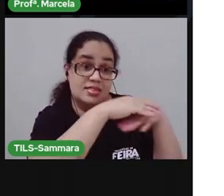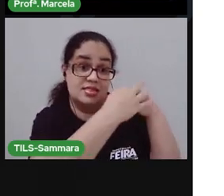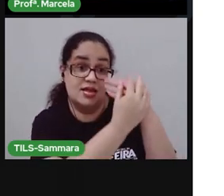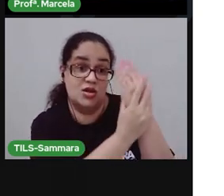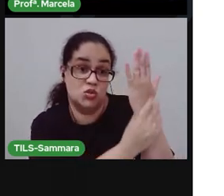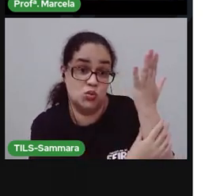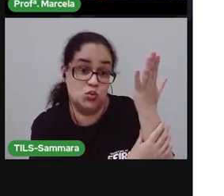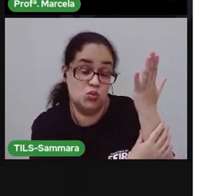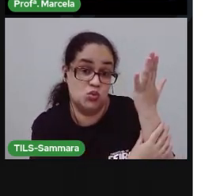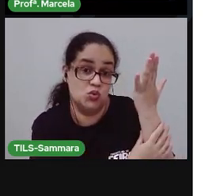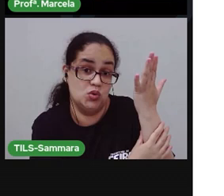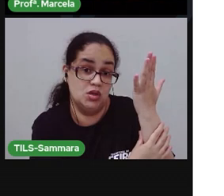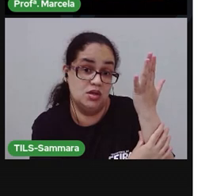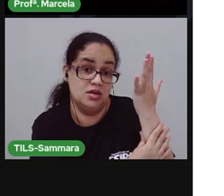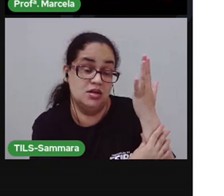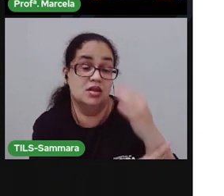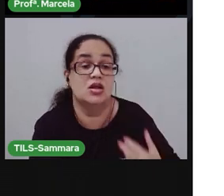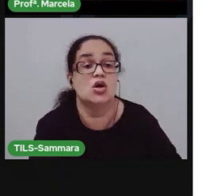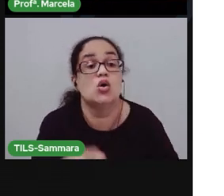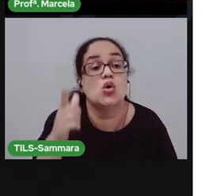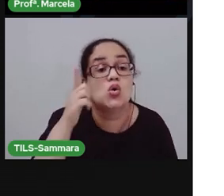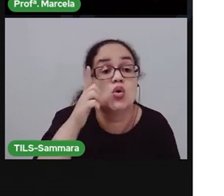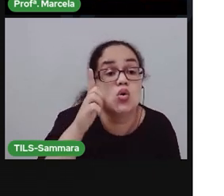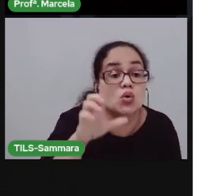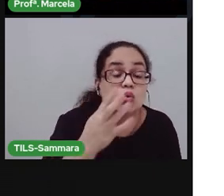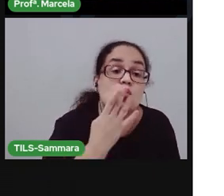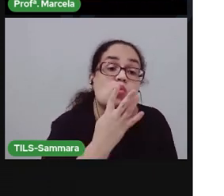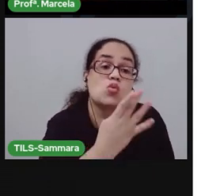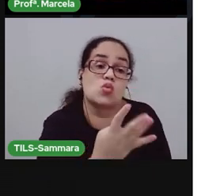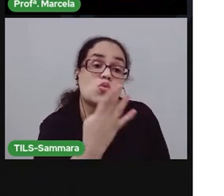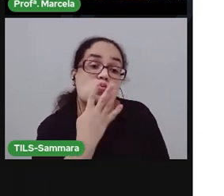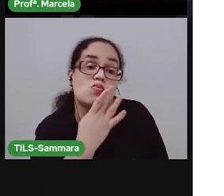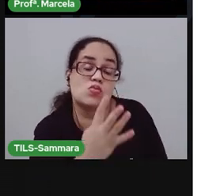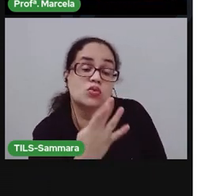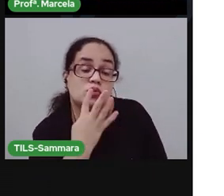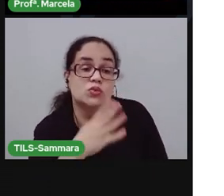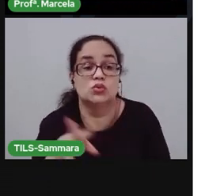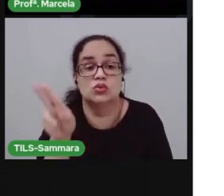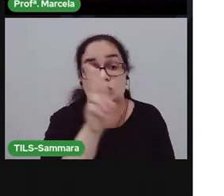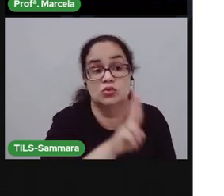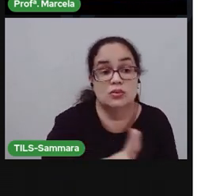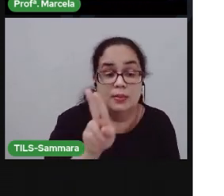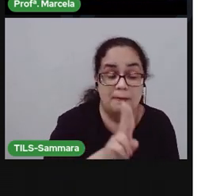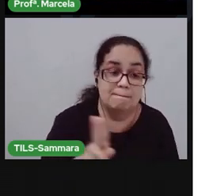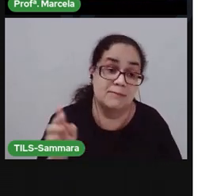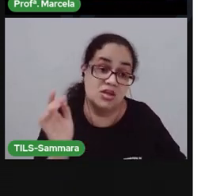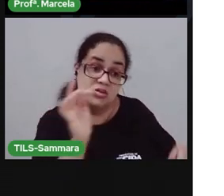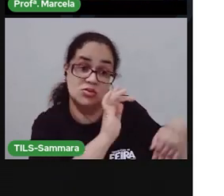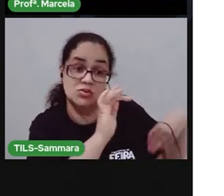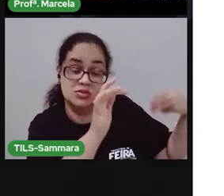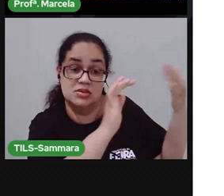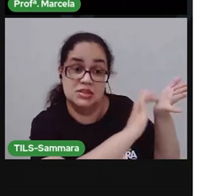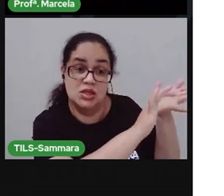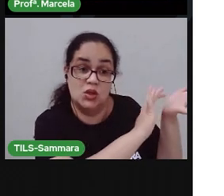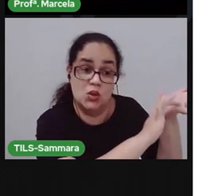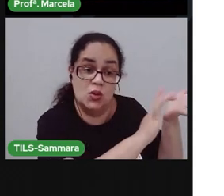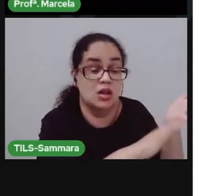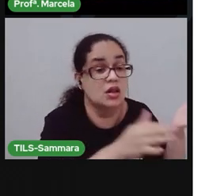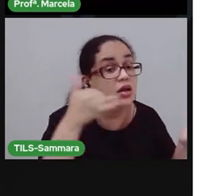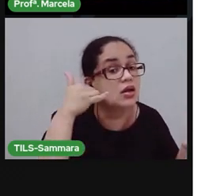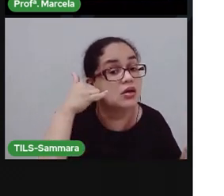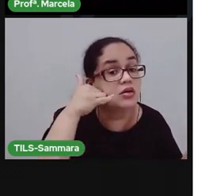Tato! O tato a gente consegue ver as cores, as formas. Vamos utilizar pra mexer, né? No celular. Pra usar ali o celular.